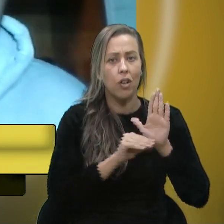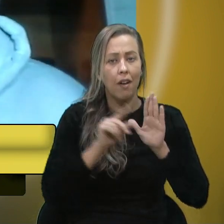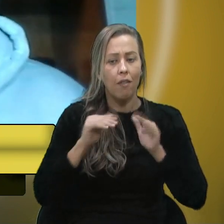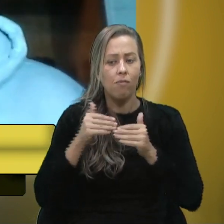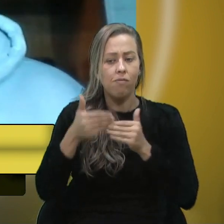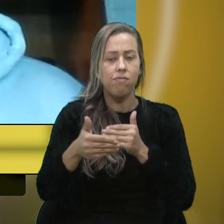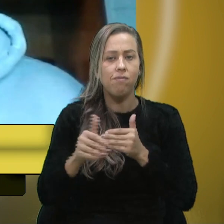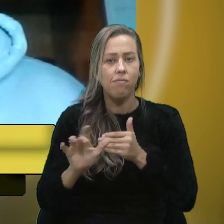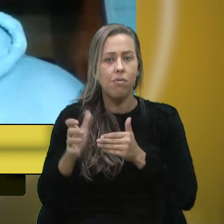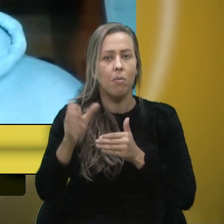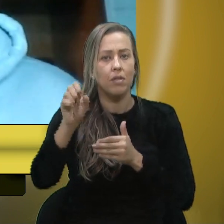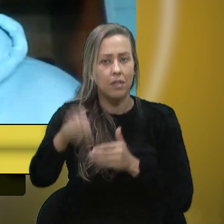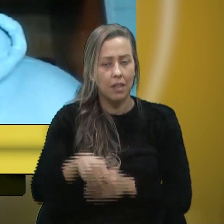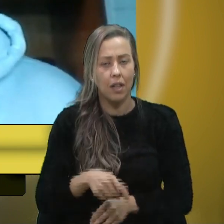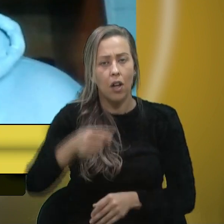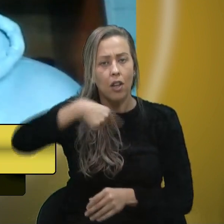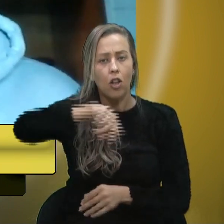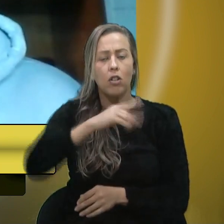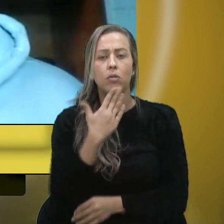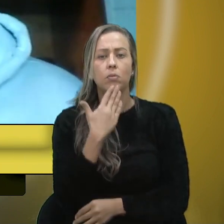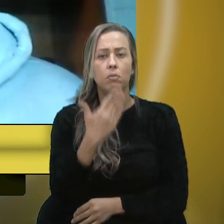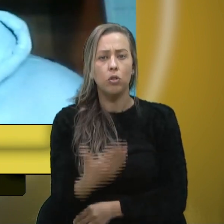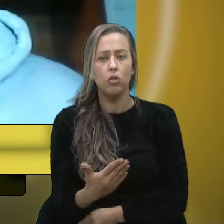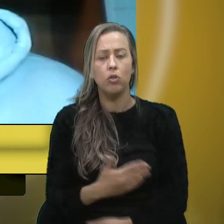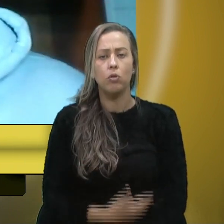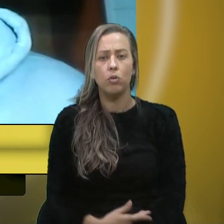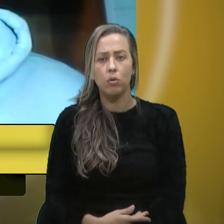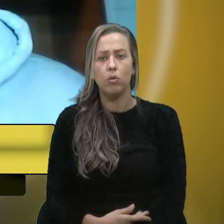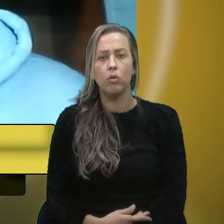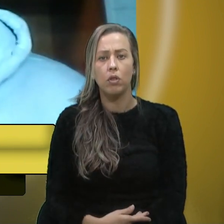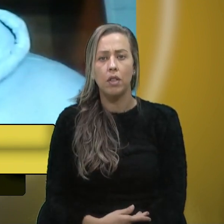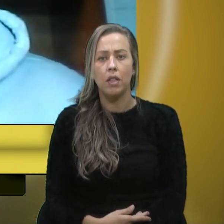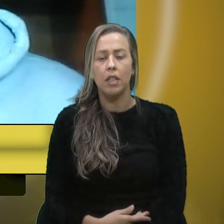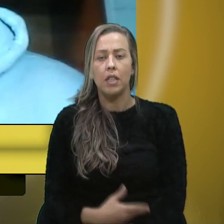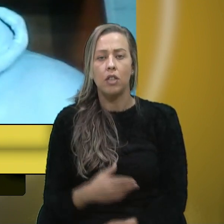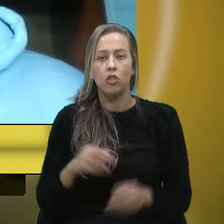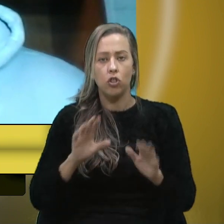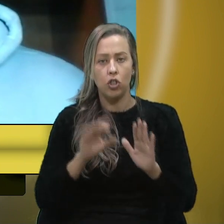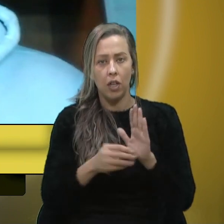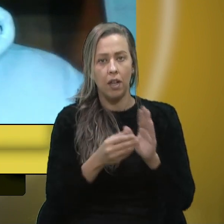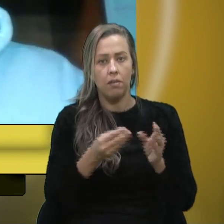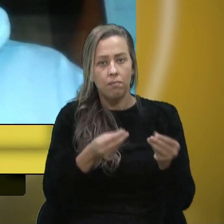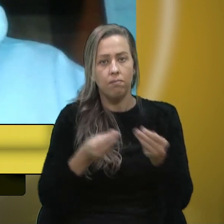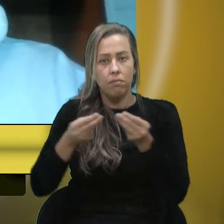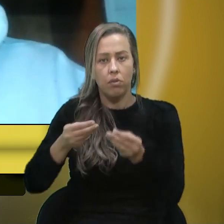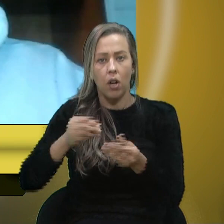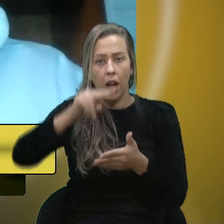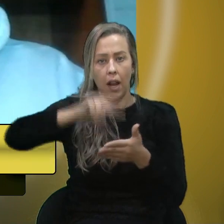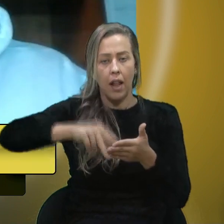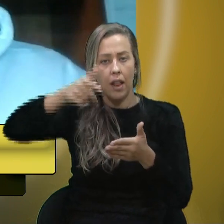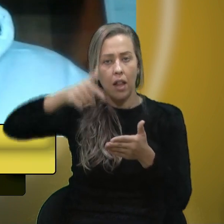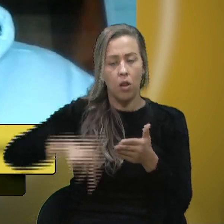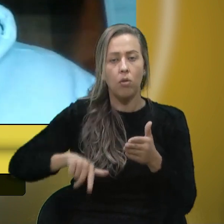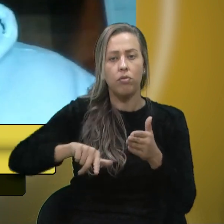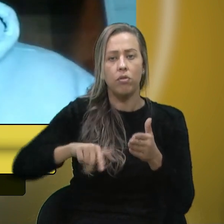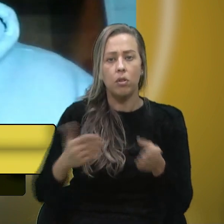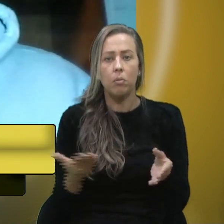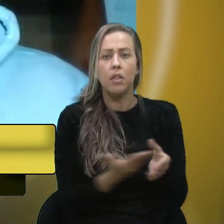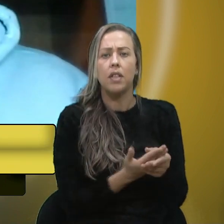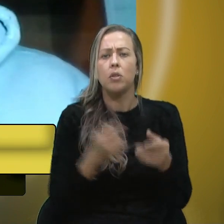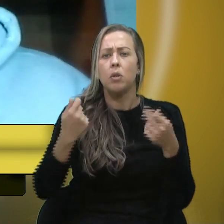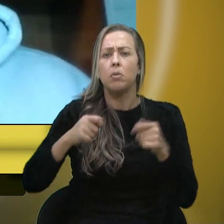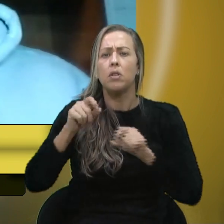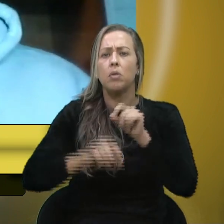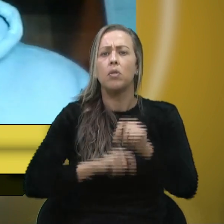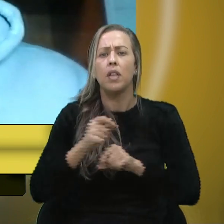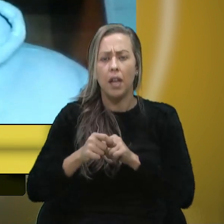então o nosso pedido de baixa eh nesse processo ele tem